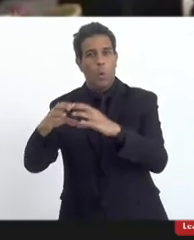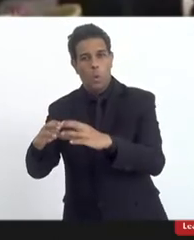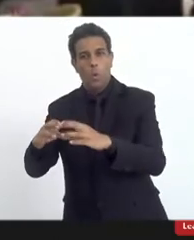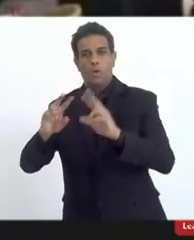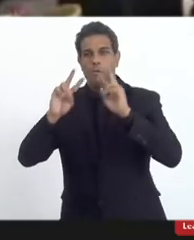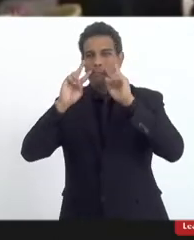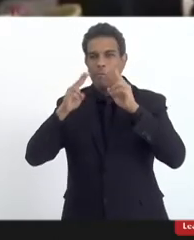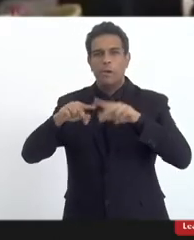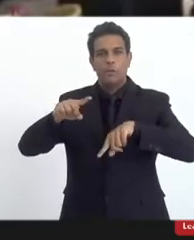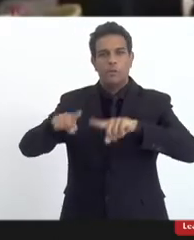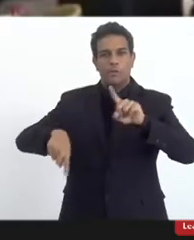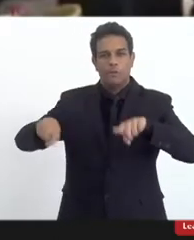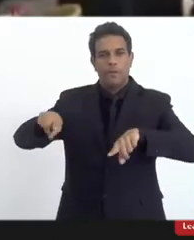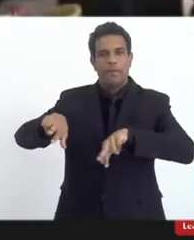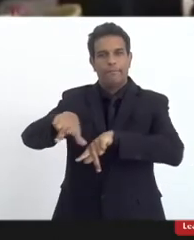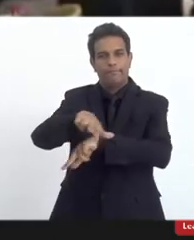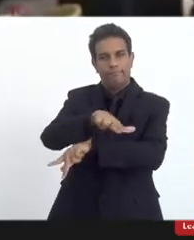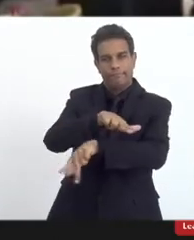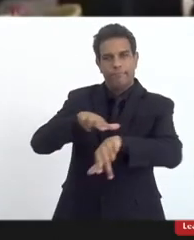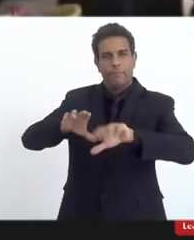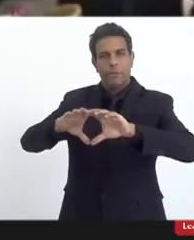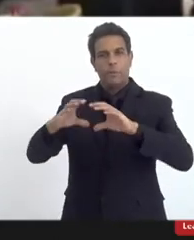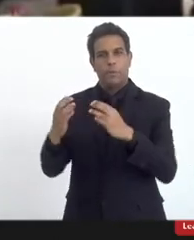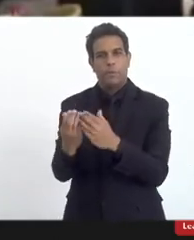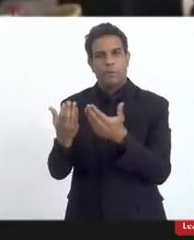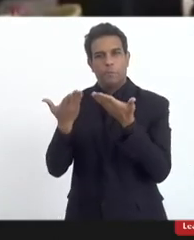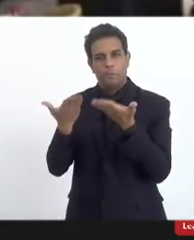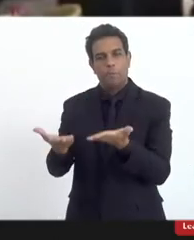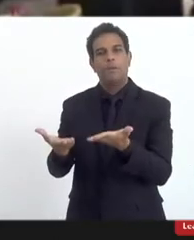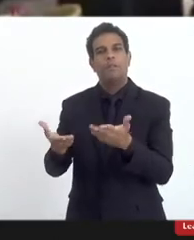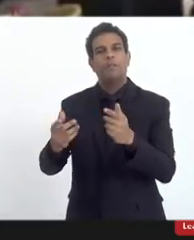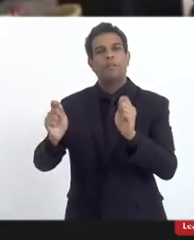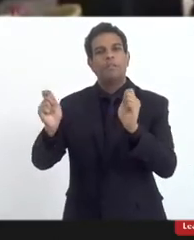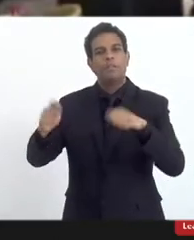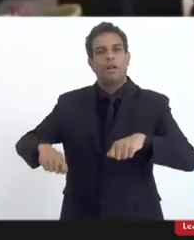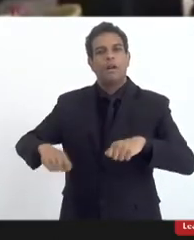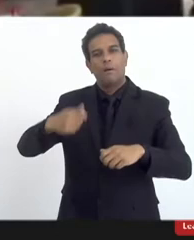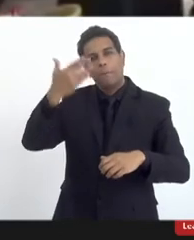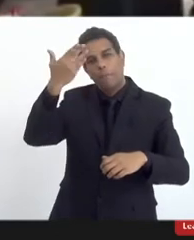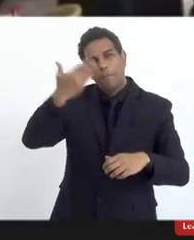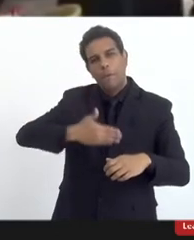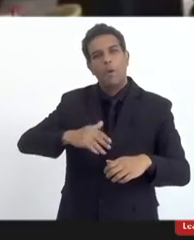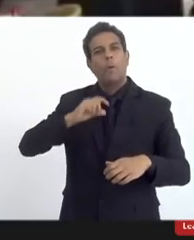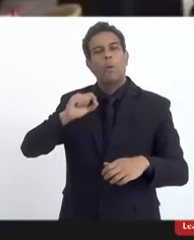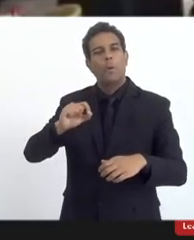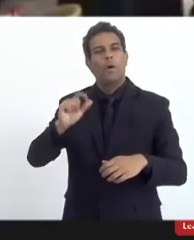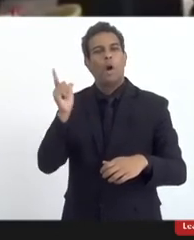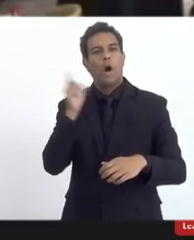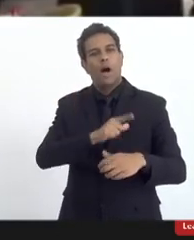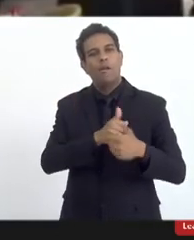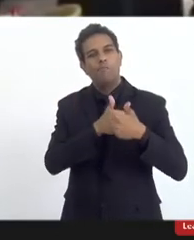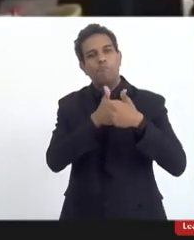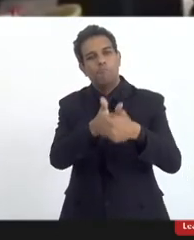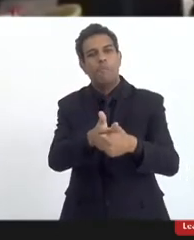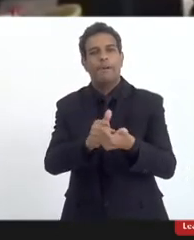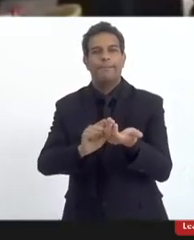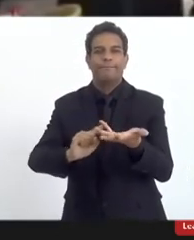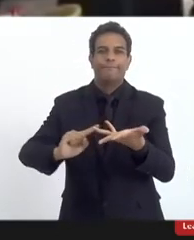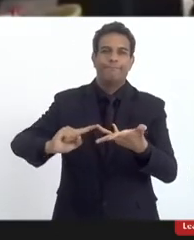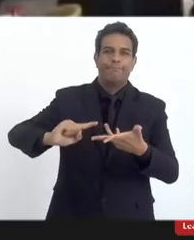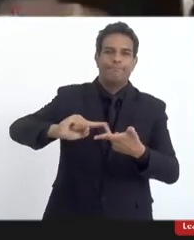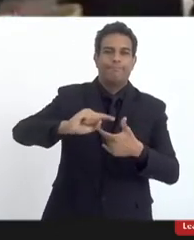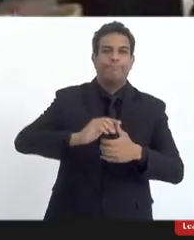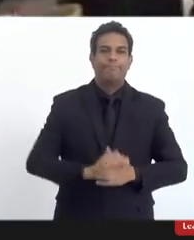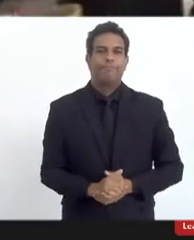coordenação da diversidade, mas nós temos esse comitê que trata sobre essa questão, que acompanha todos esses casos,